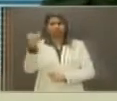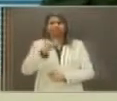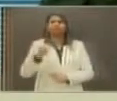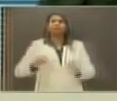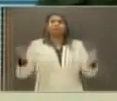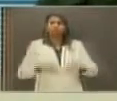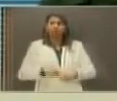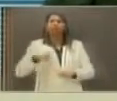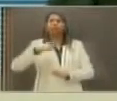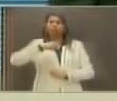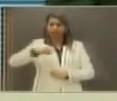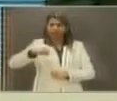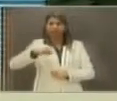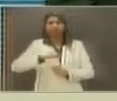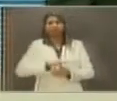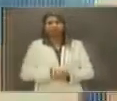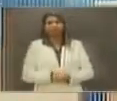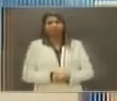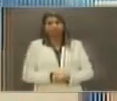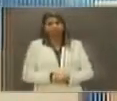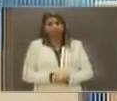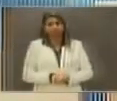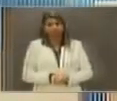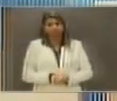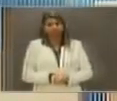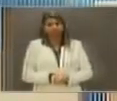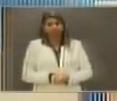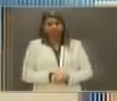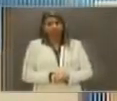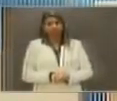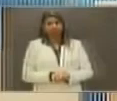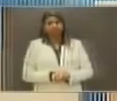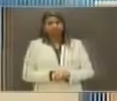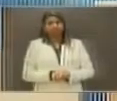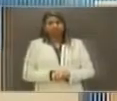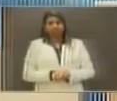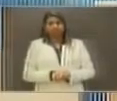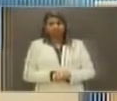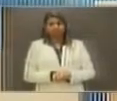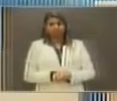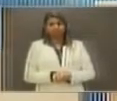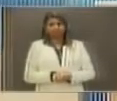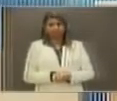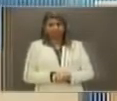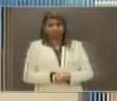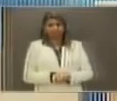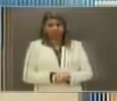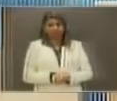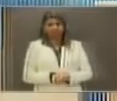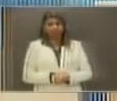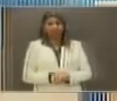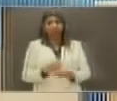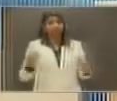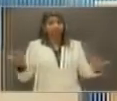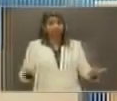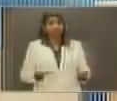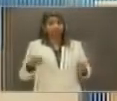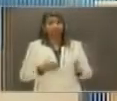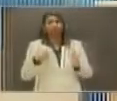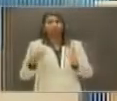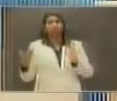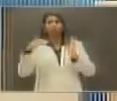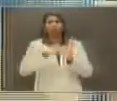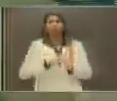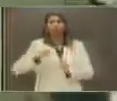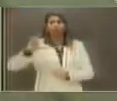eu defendo. Ok. Muito bem, então nós vamos para o último, por último, jornalista, que é a